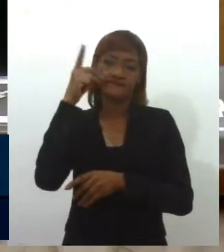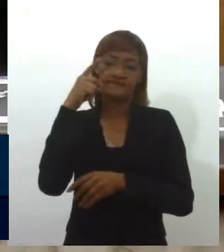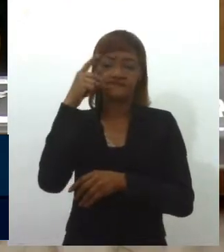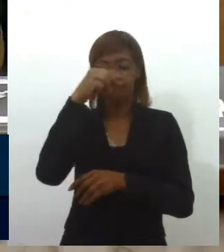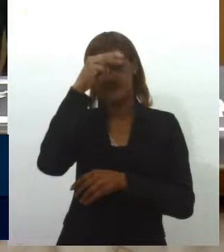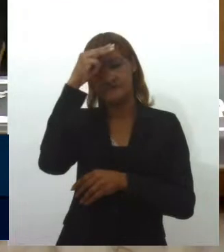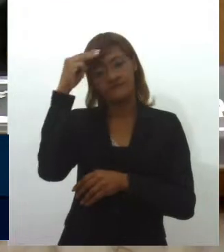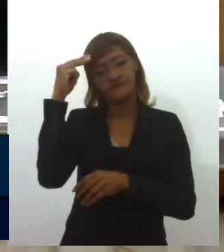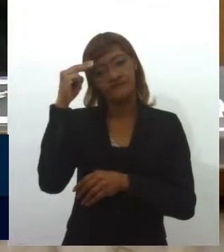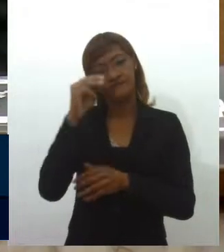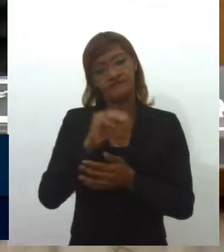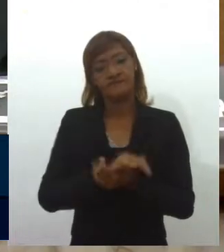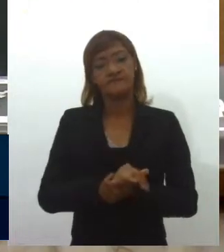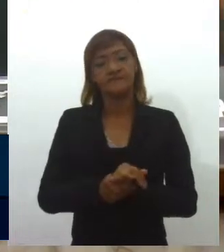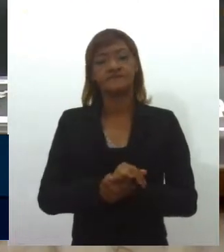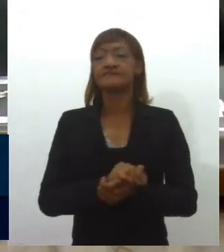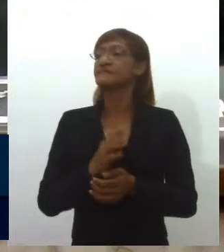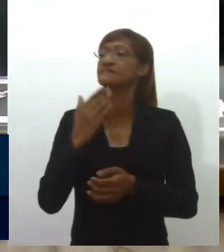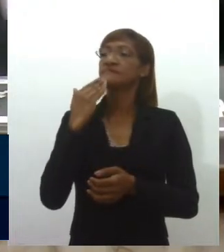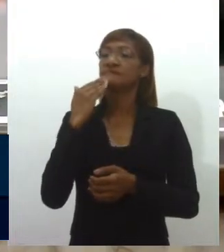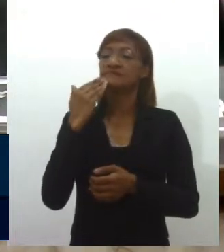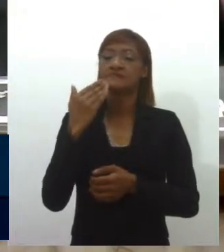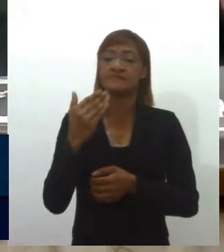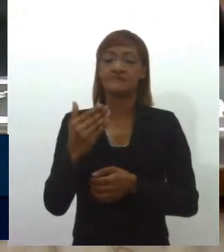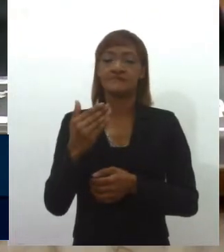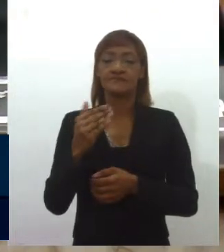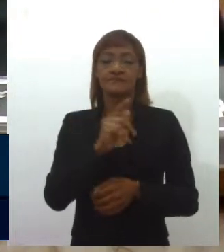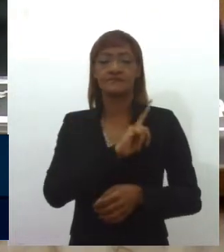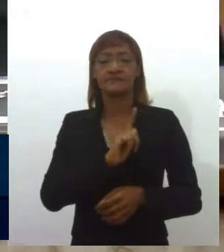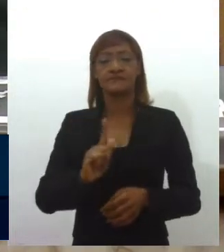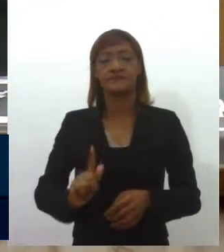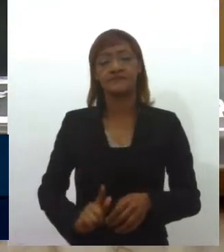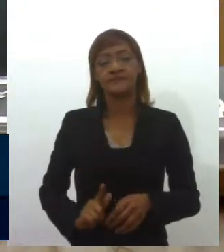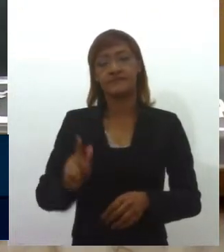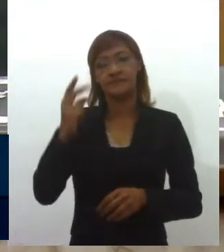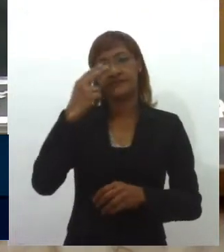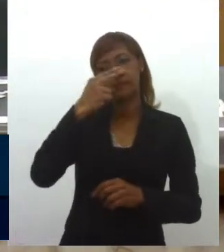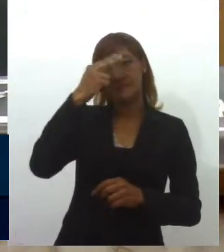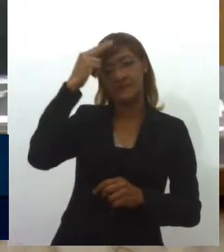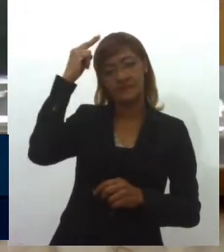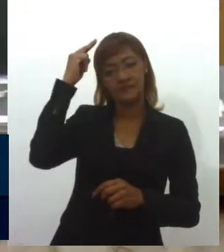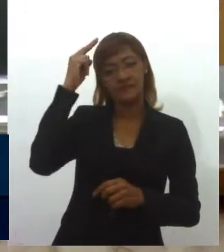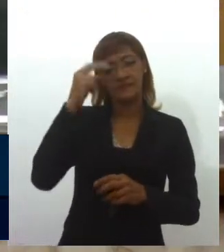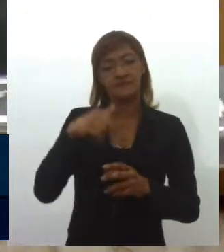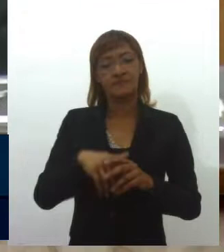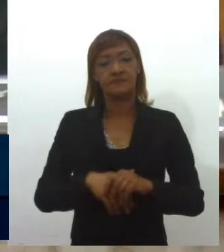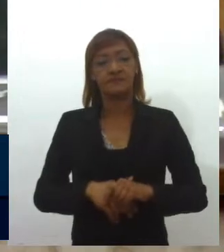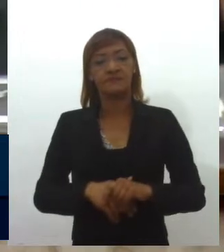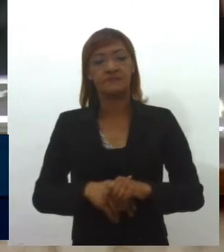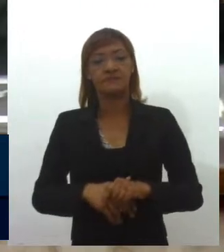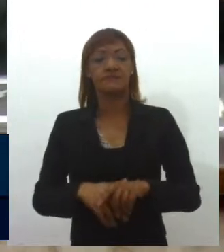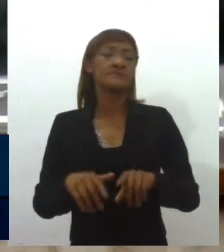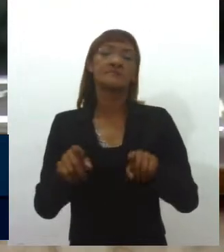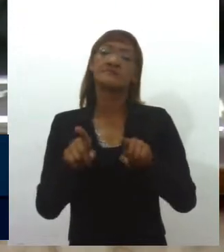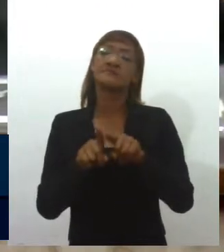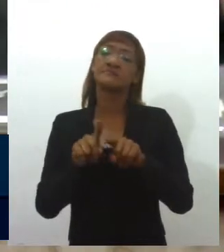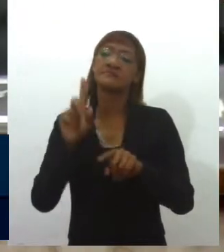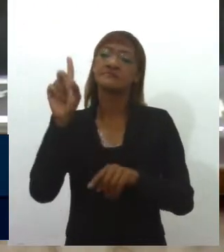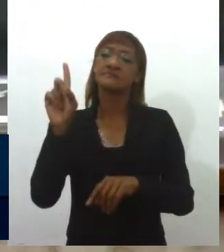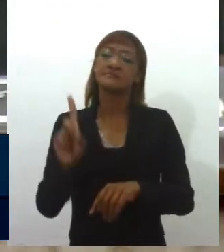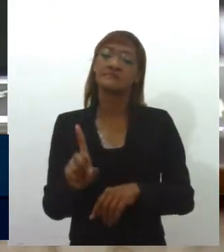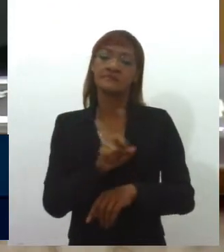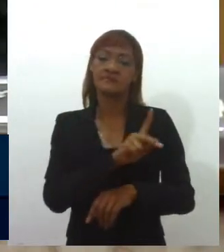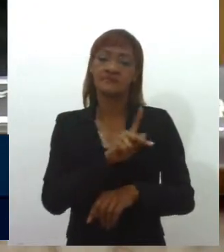Mendonça. Solicita ao excelentíssimo governador Belivaldo Chagas e ao ilustríssimo diretor-presidente do